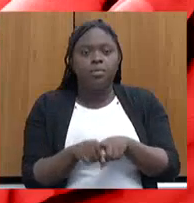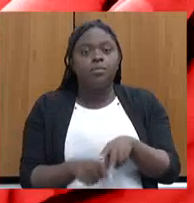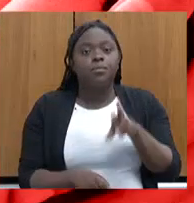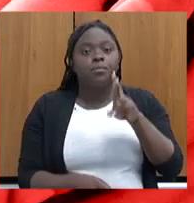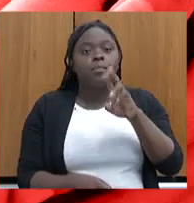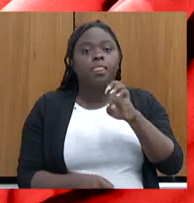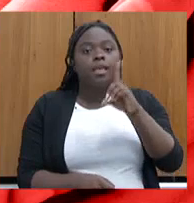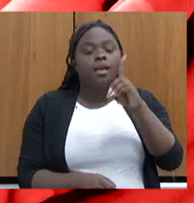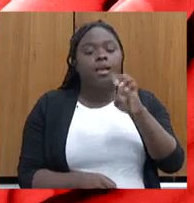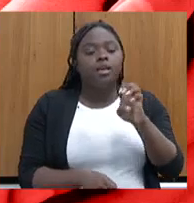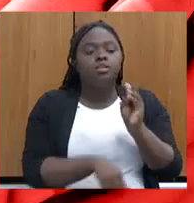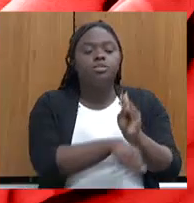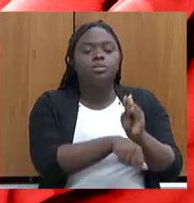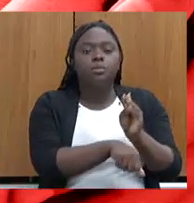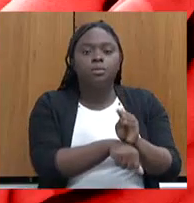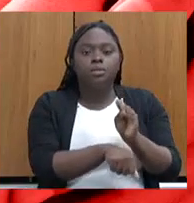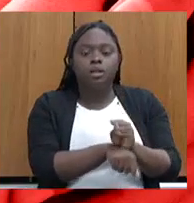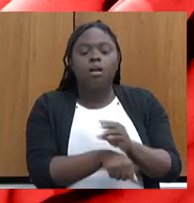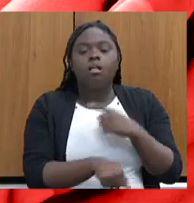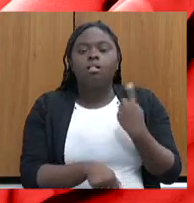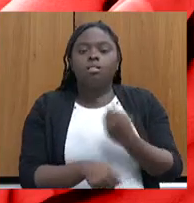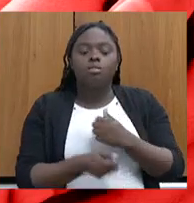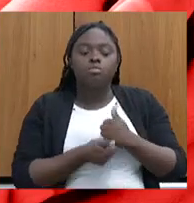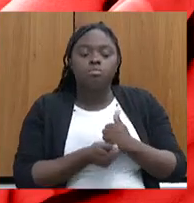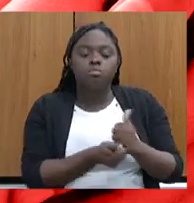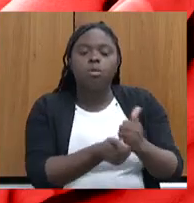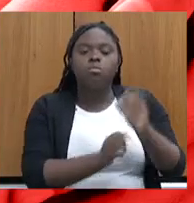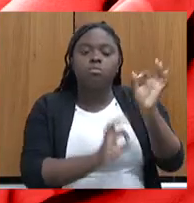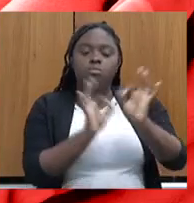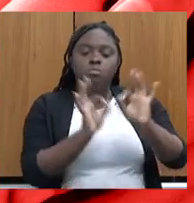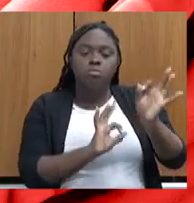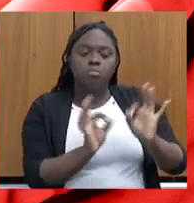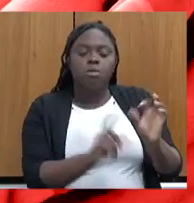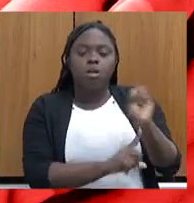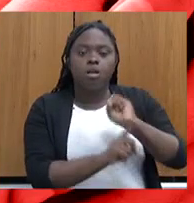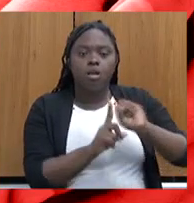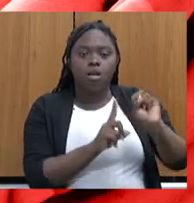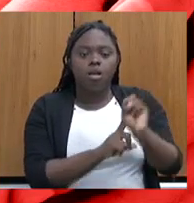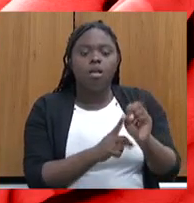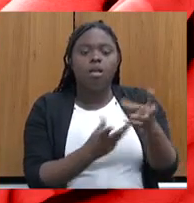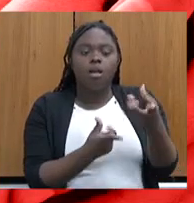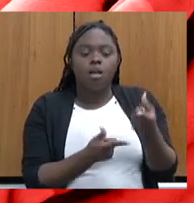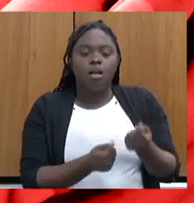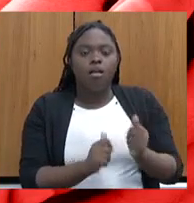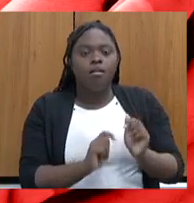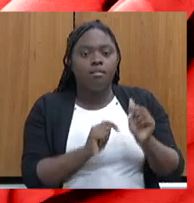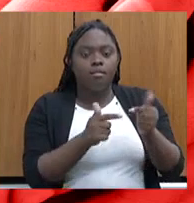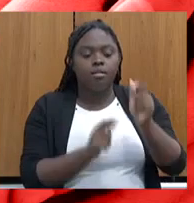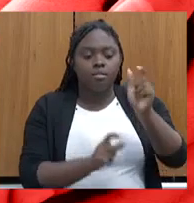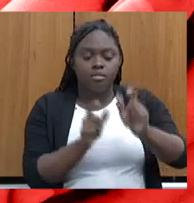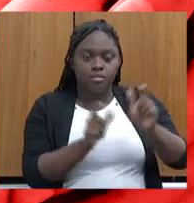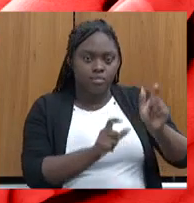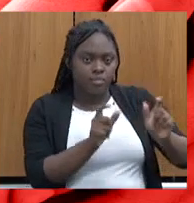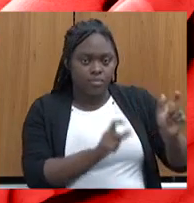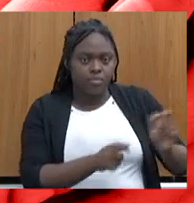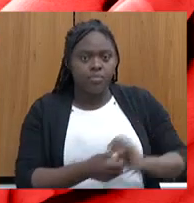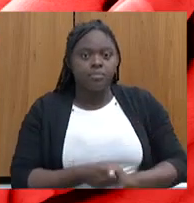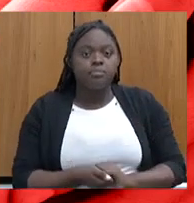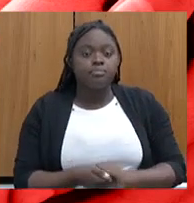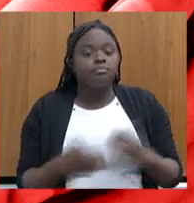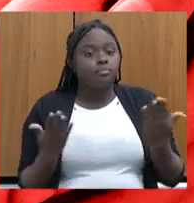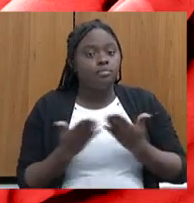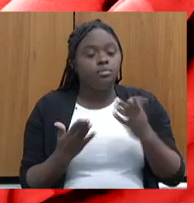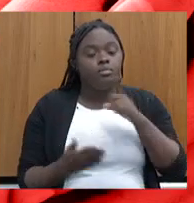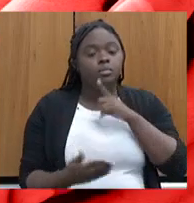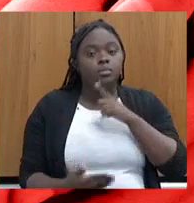Essa Rede Cuidar, nós apoiamos as organizações sociais que fazem atendimento ao cidadão. Então, hoje, nós temos